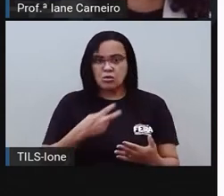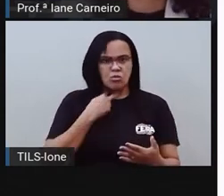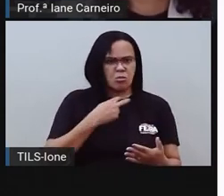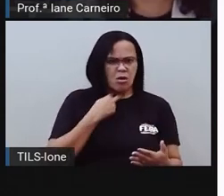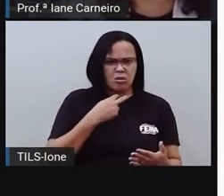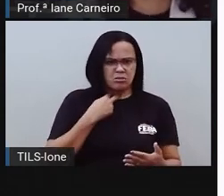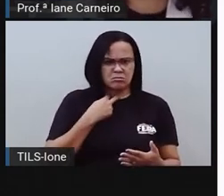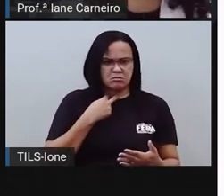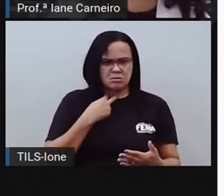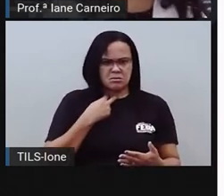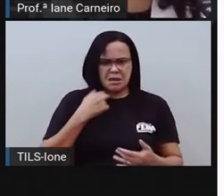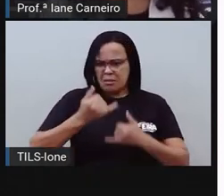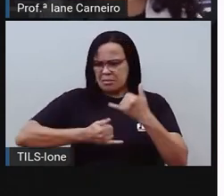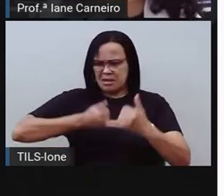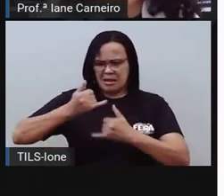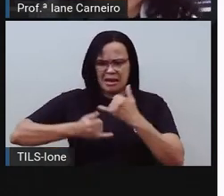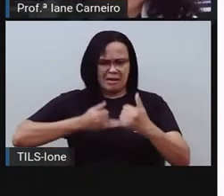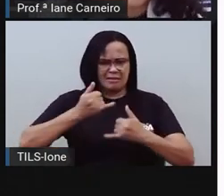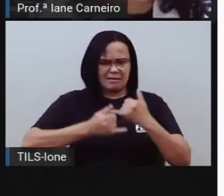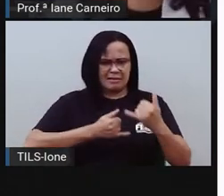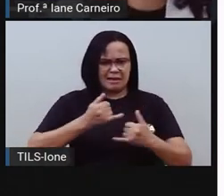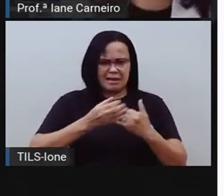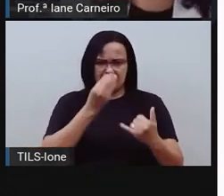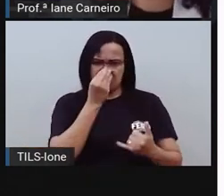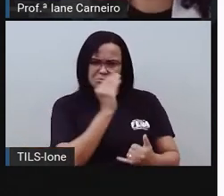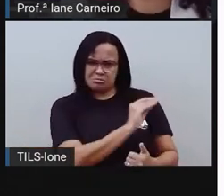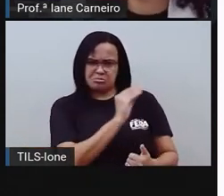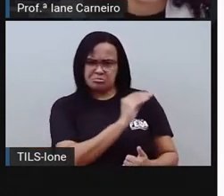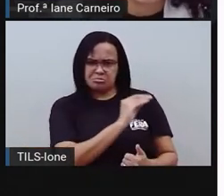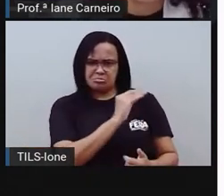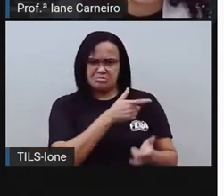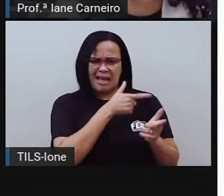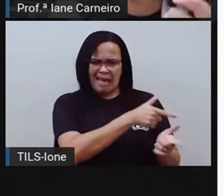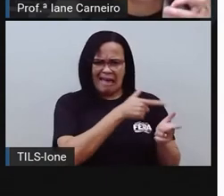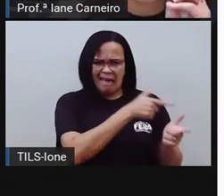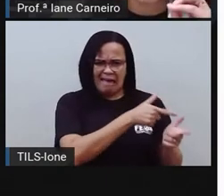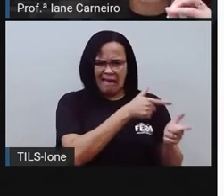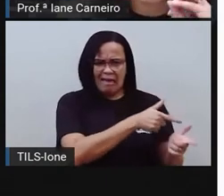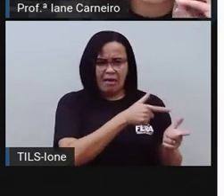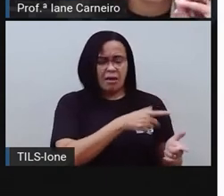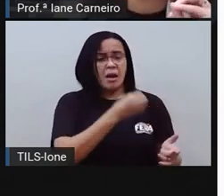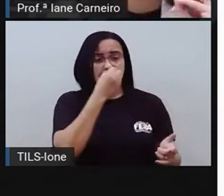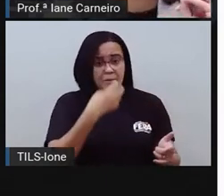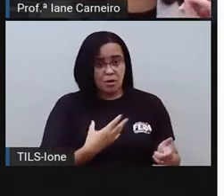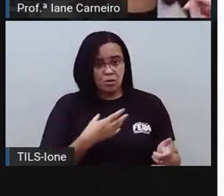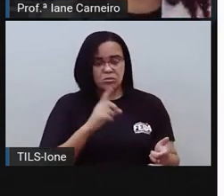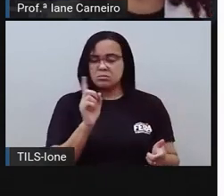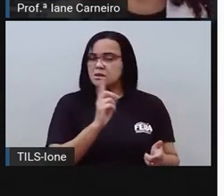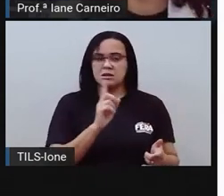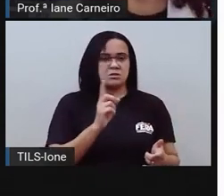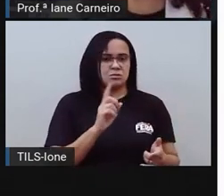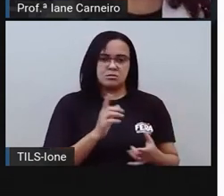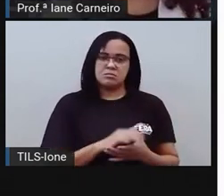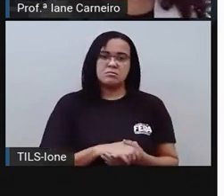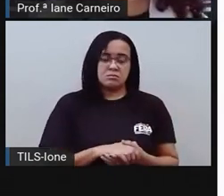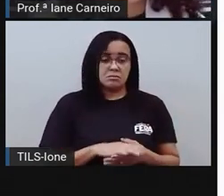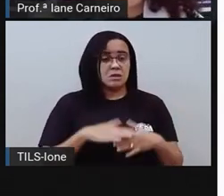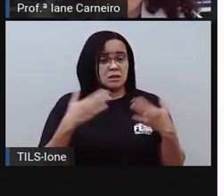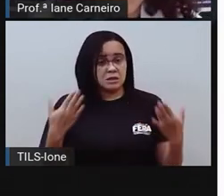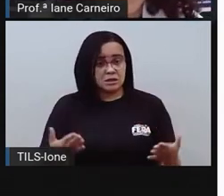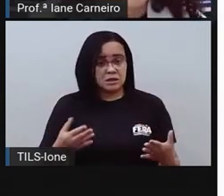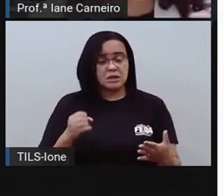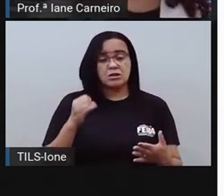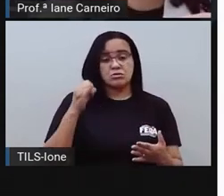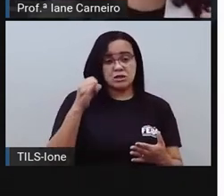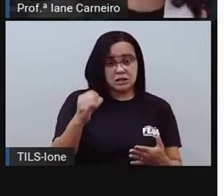E se essa brincadeira fosse feita comigo, como é que eu me sentiria? Então é importante. E se você estiver sofrendo de